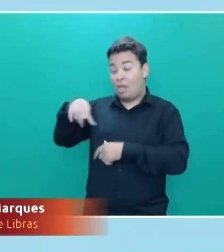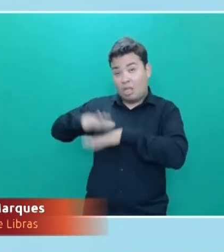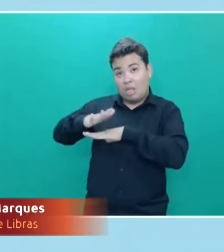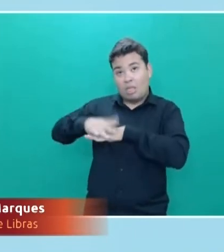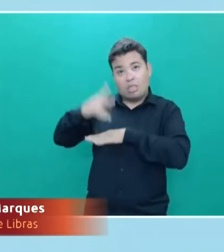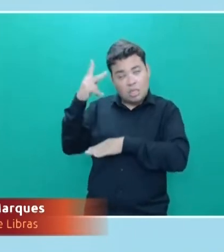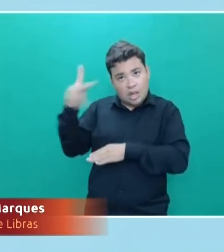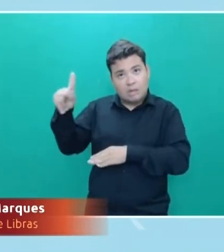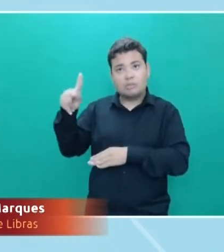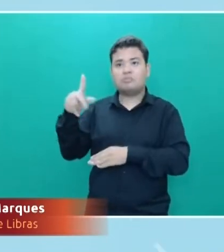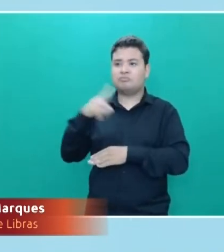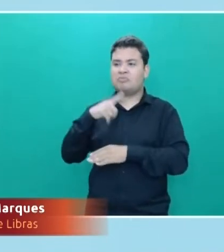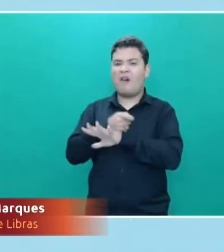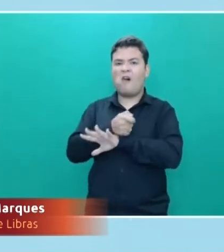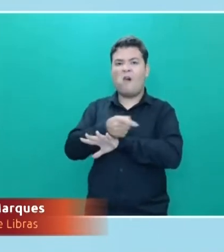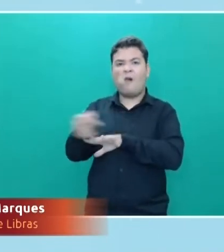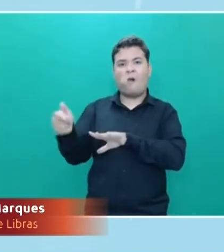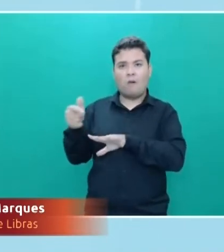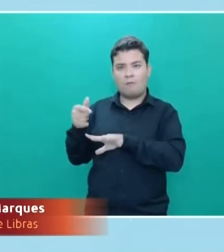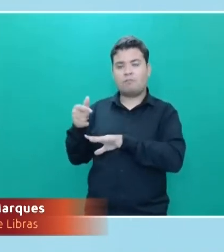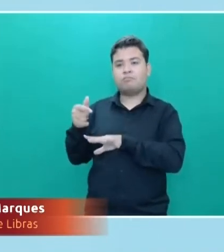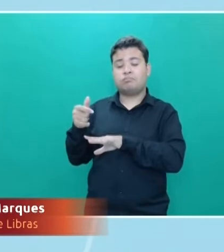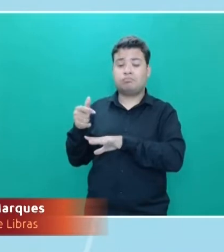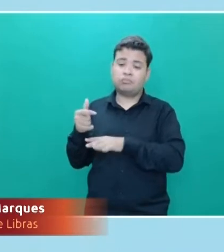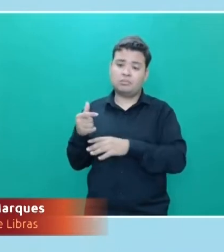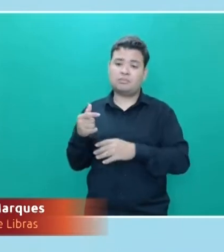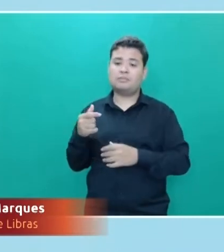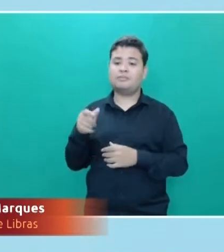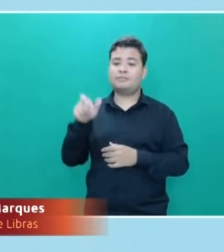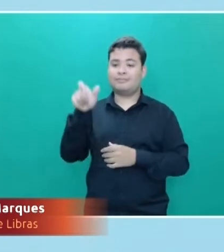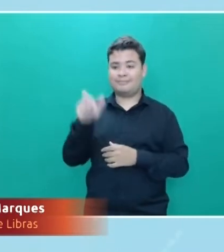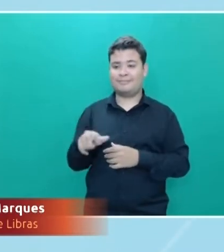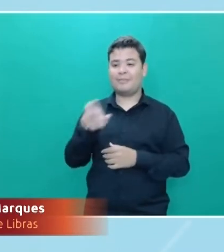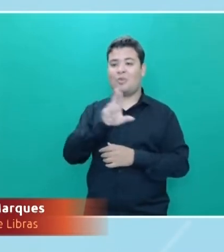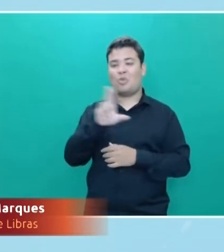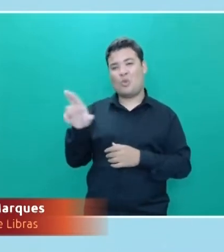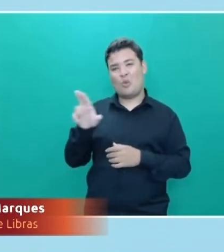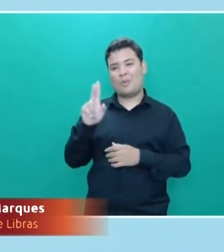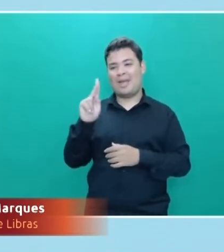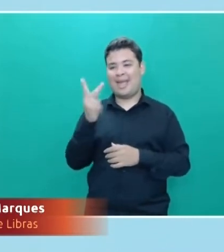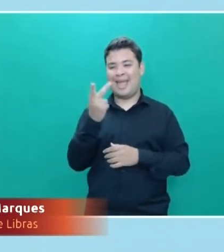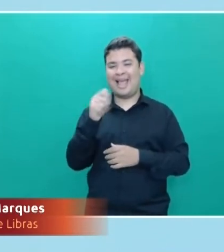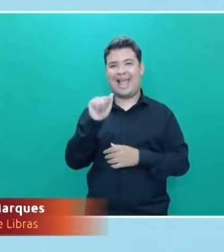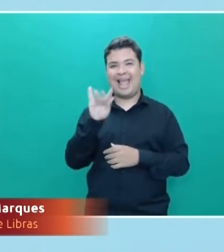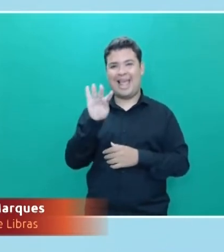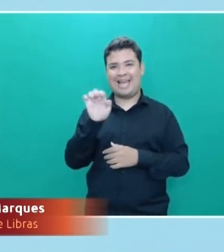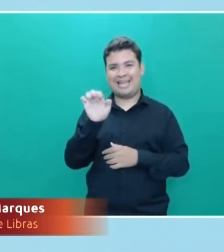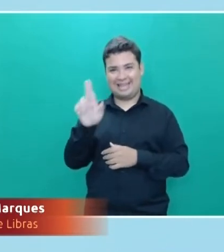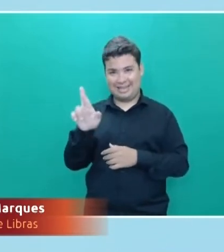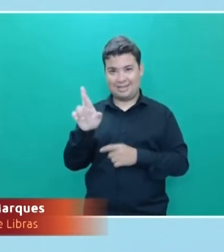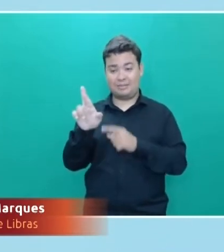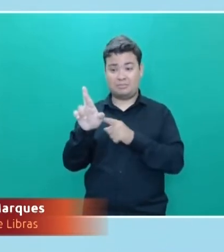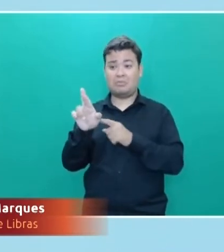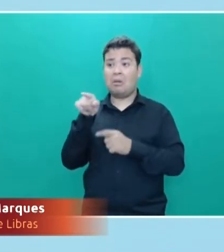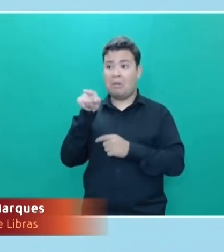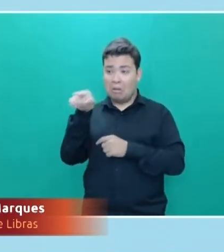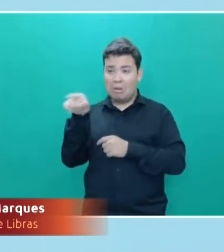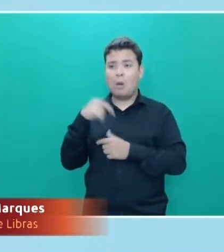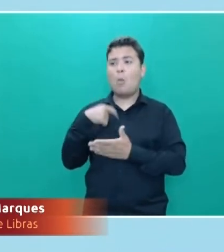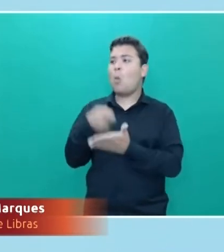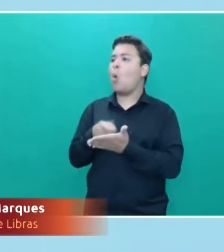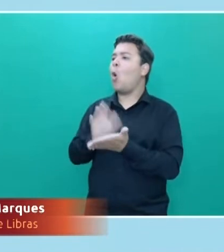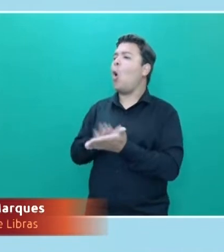ali a fake news, existe um termo para isso, o hater, para cobrar daquele hater não